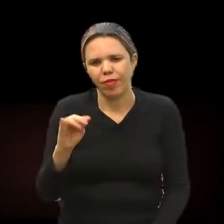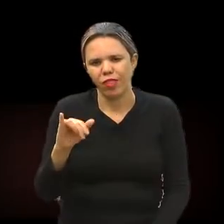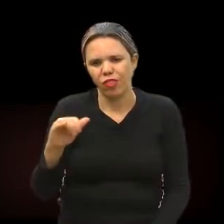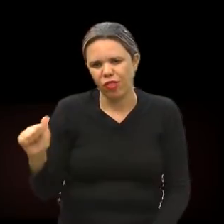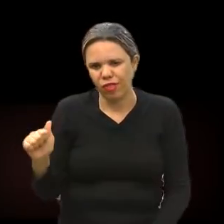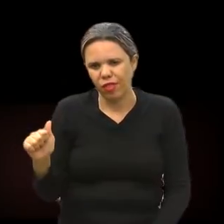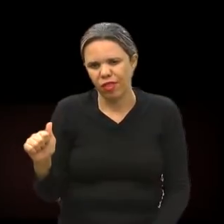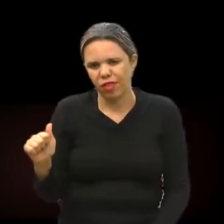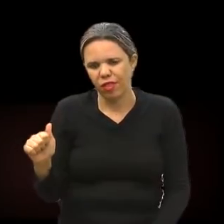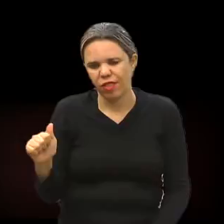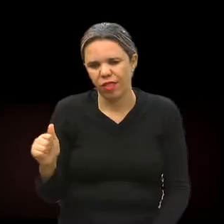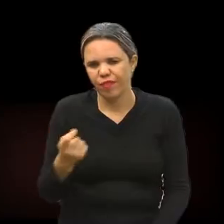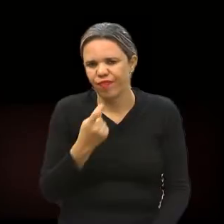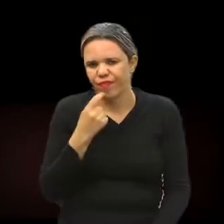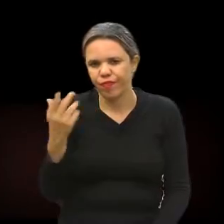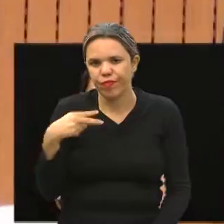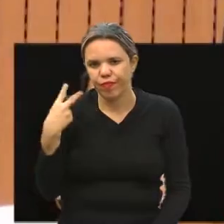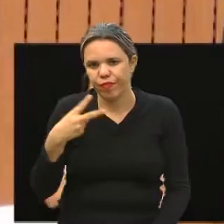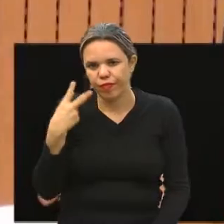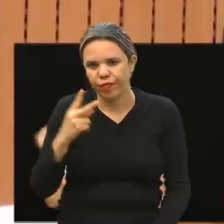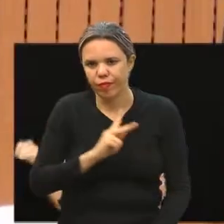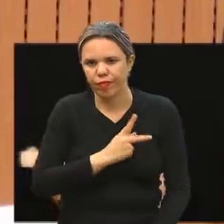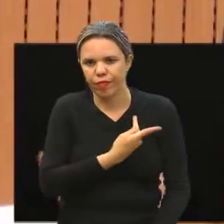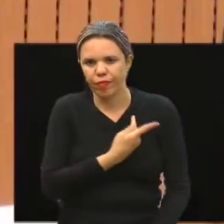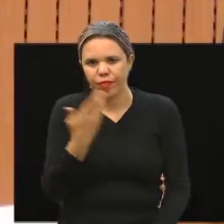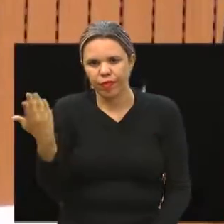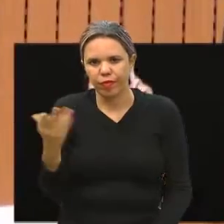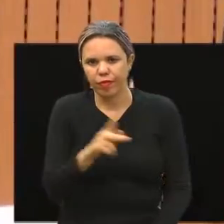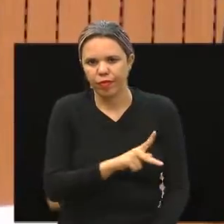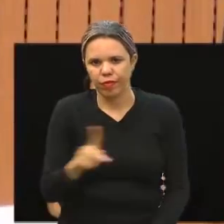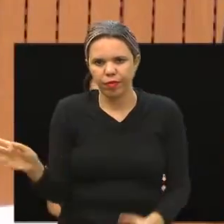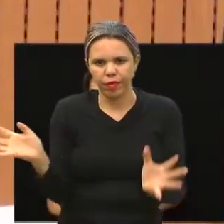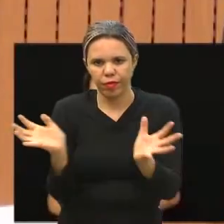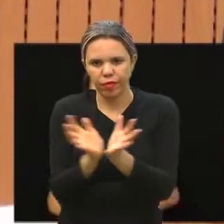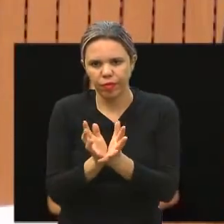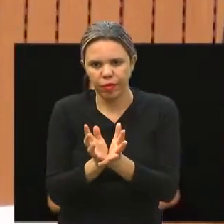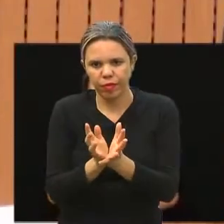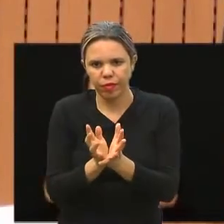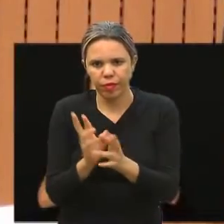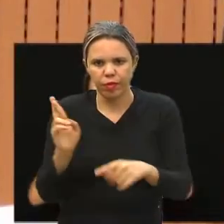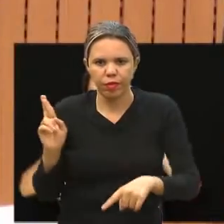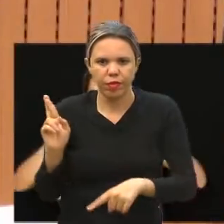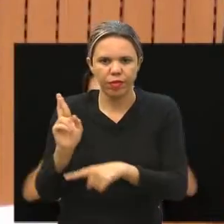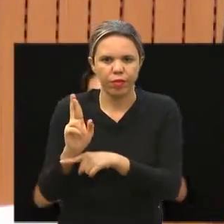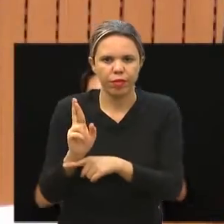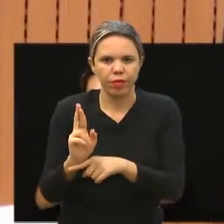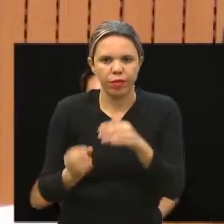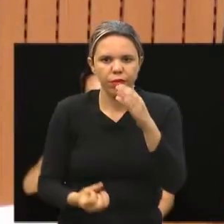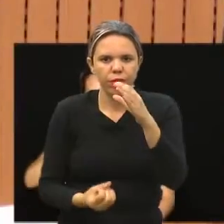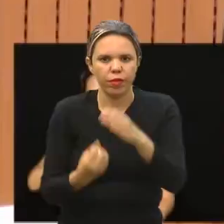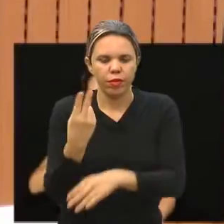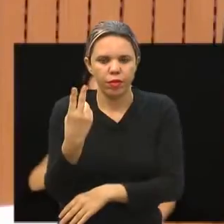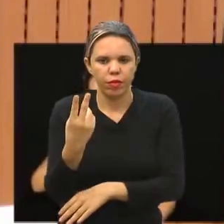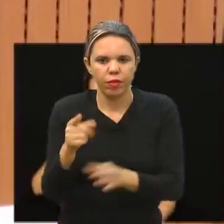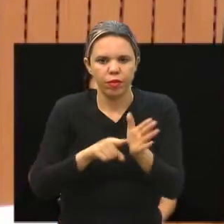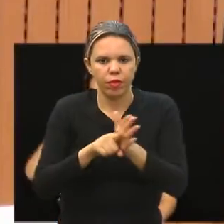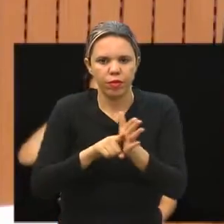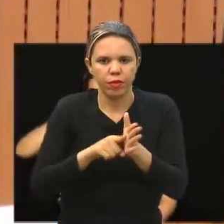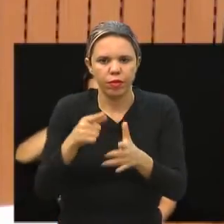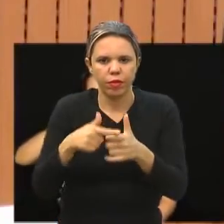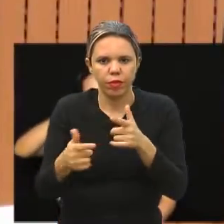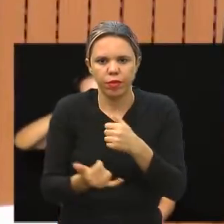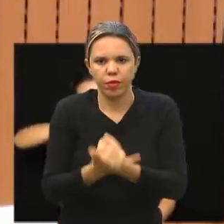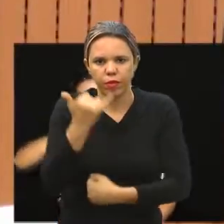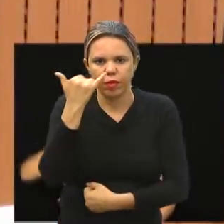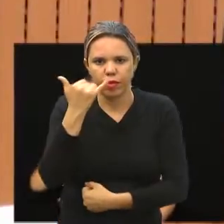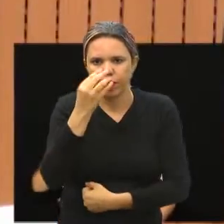Tatiaia, zona leste de Campinas. O vereador Paulo Haddad, que é presidente da comissão de representação criada para apurar